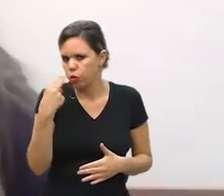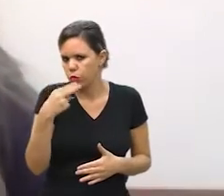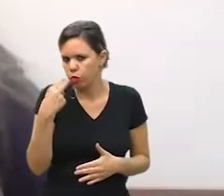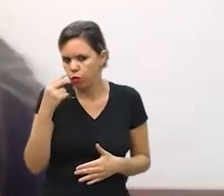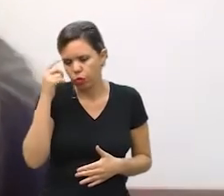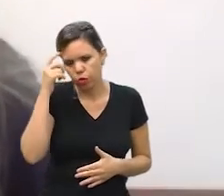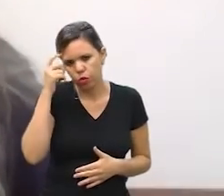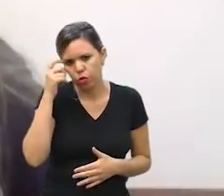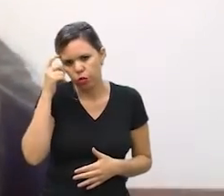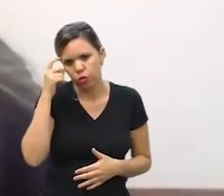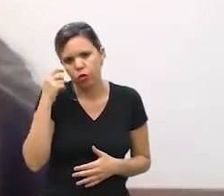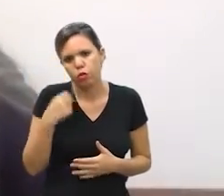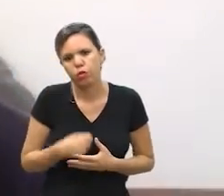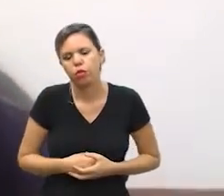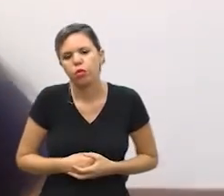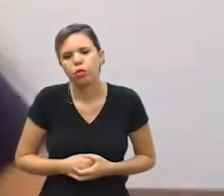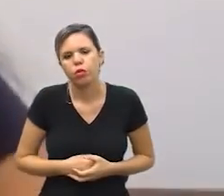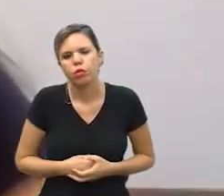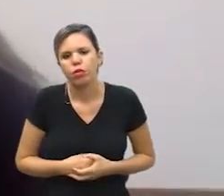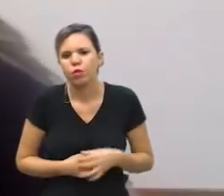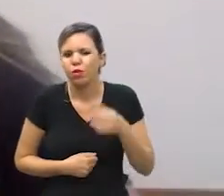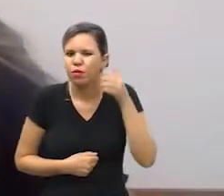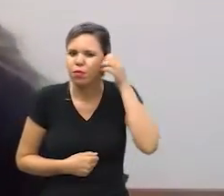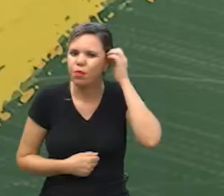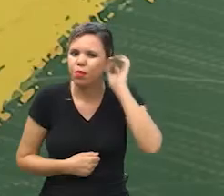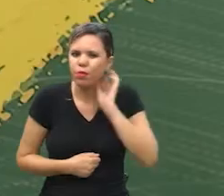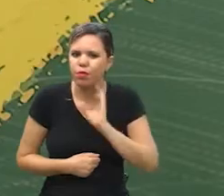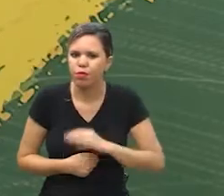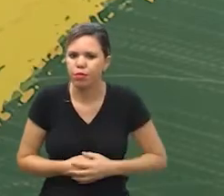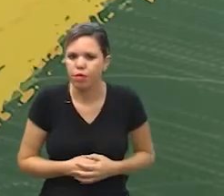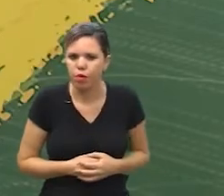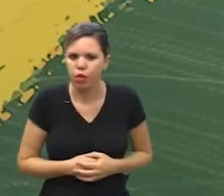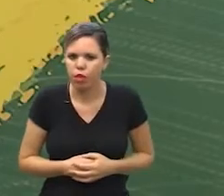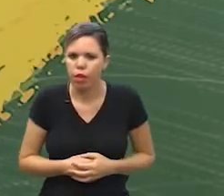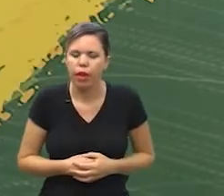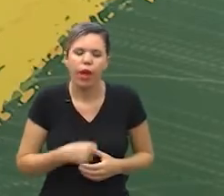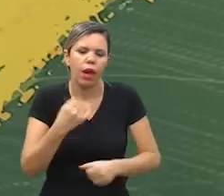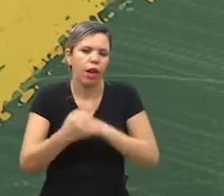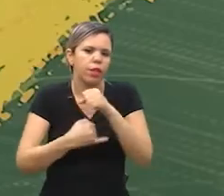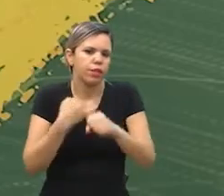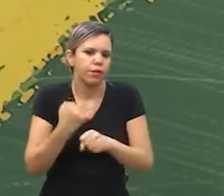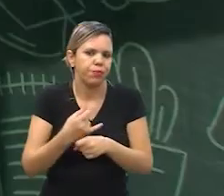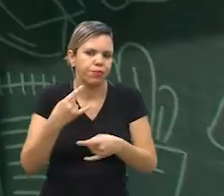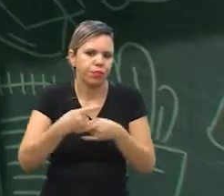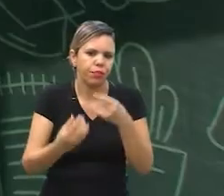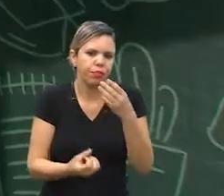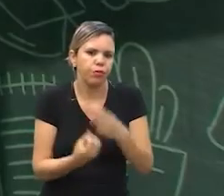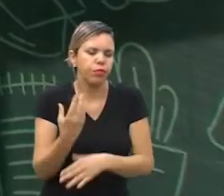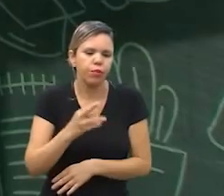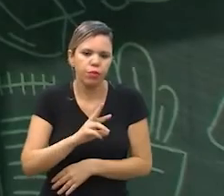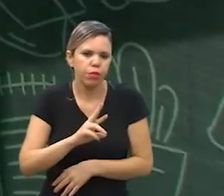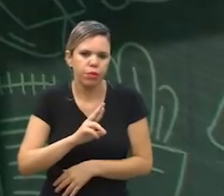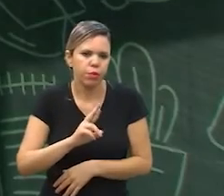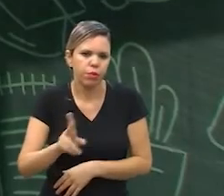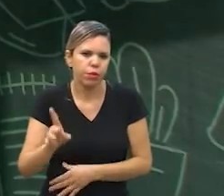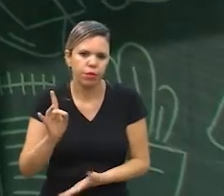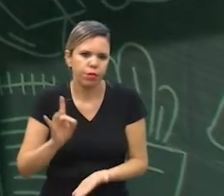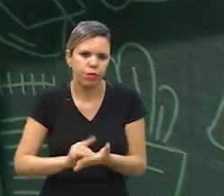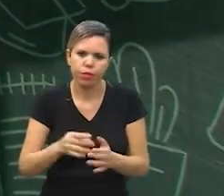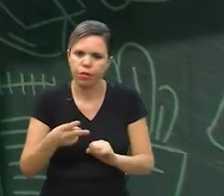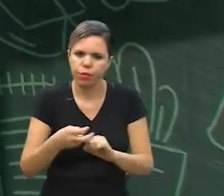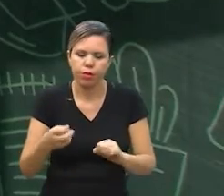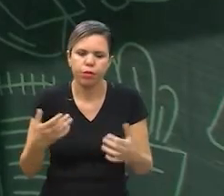a própria odontologia bom com relação a uma plataforma que foi criada que não é na verdade um